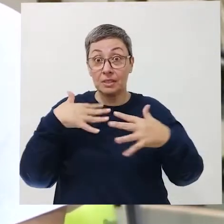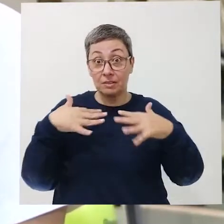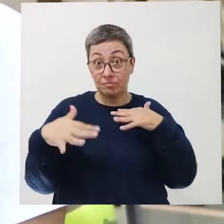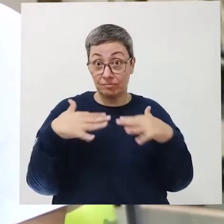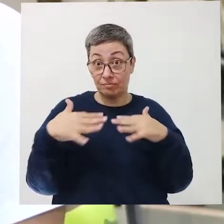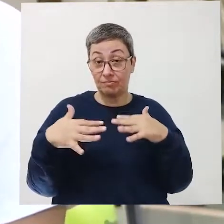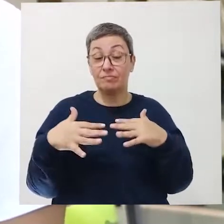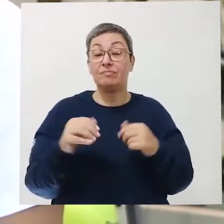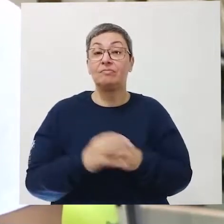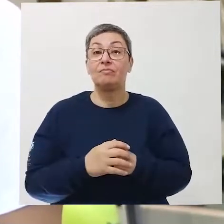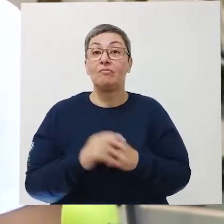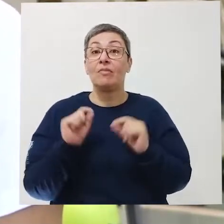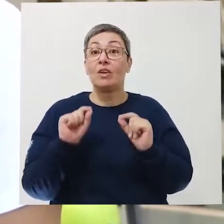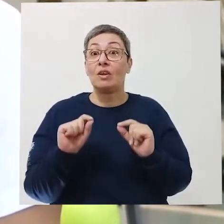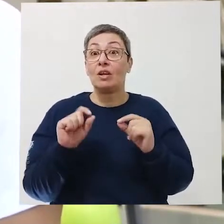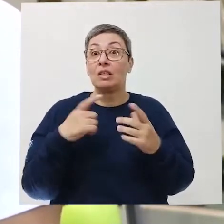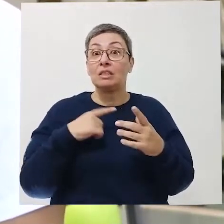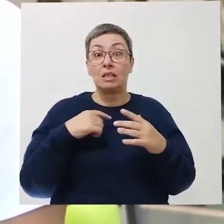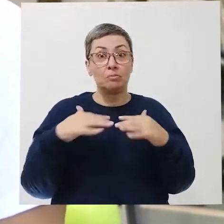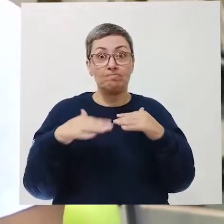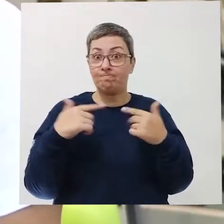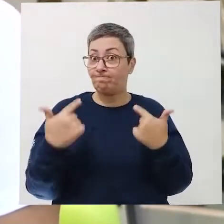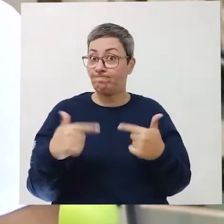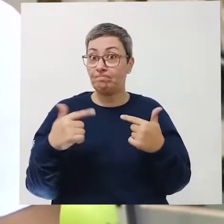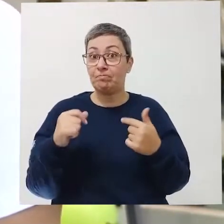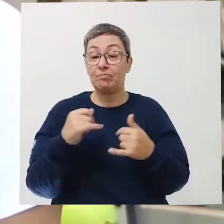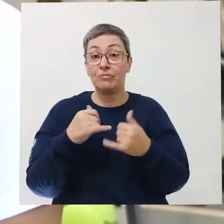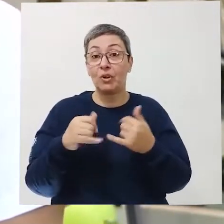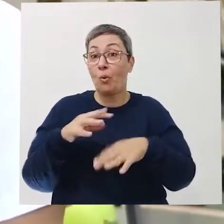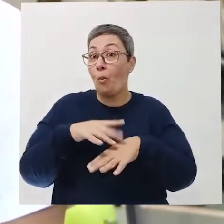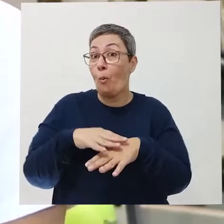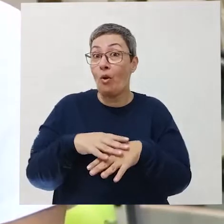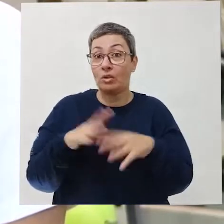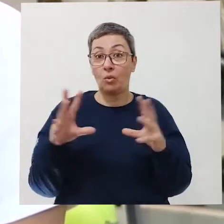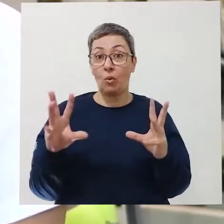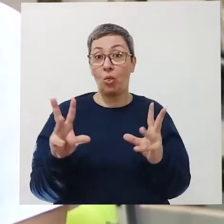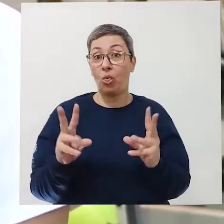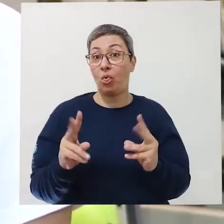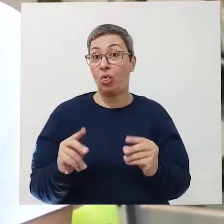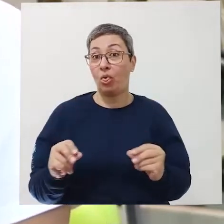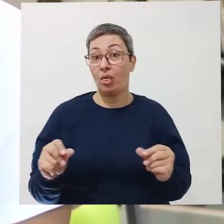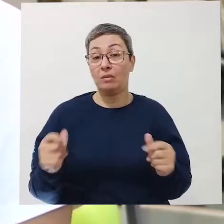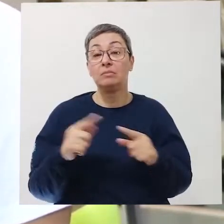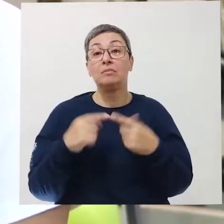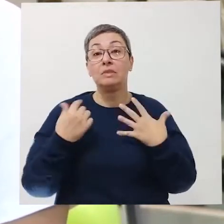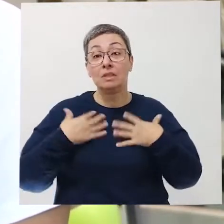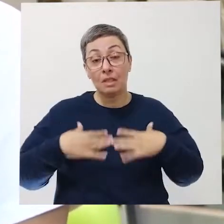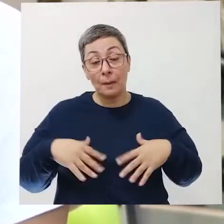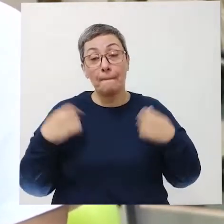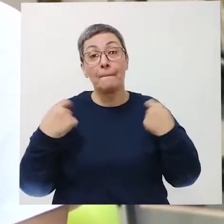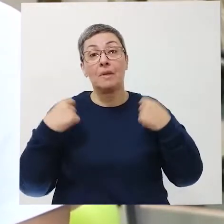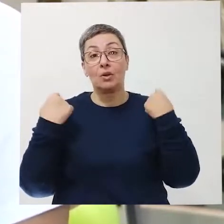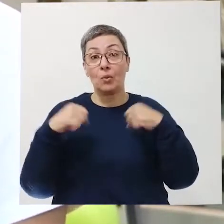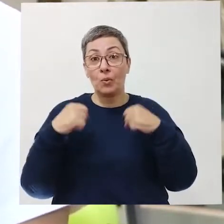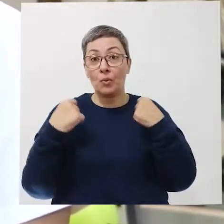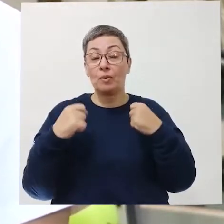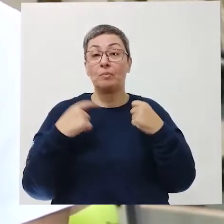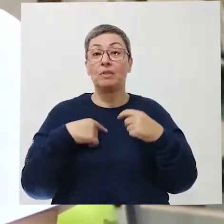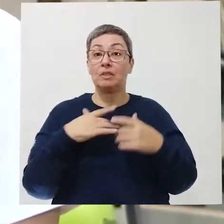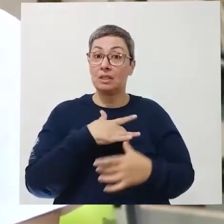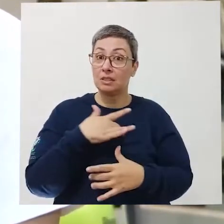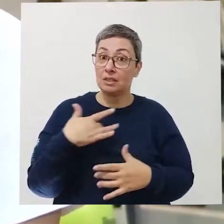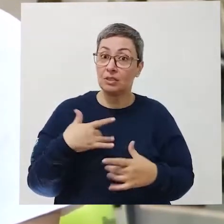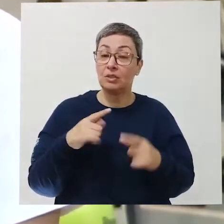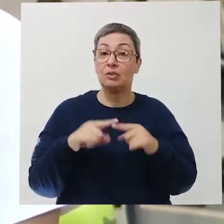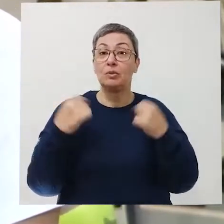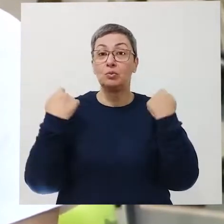movimentar. Sem movimento, a gente adoece, a gente degenera. Então, o corpo precisa do exercício para ficar sadio.